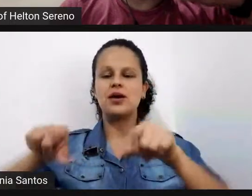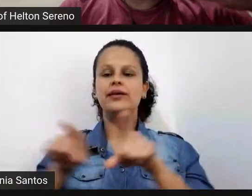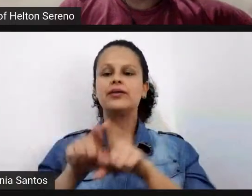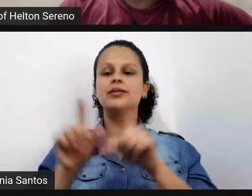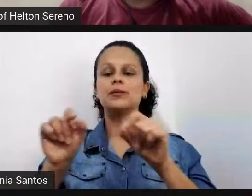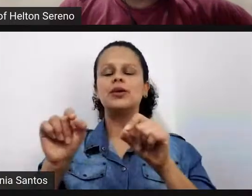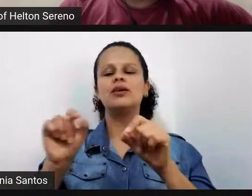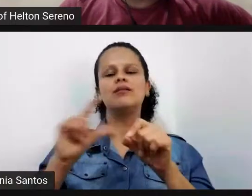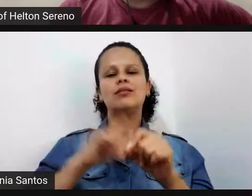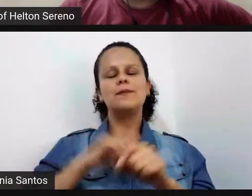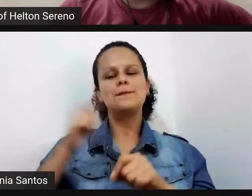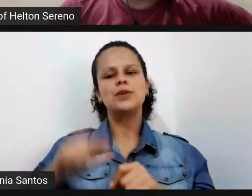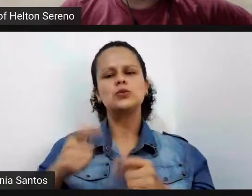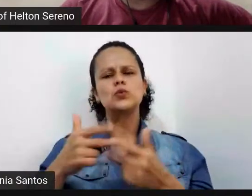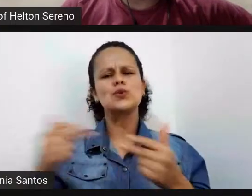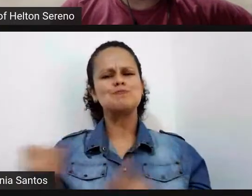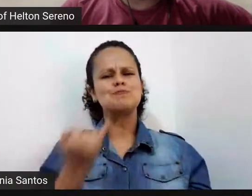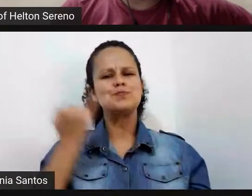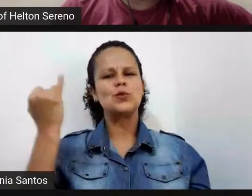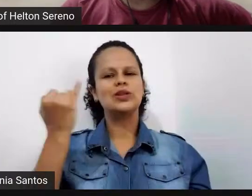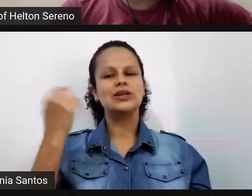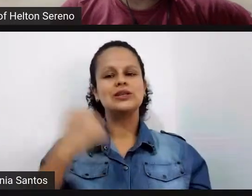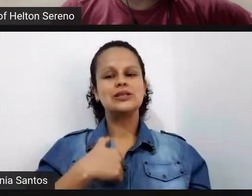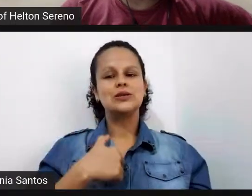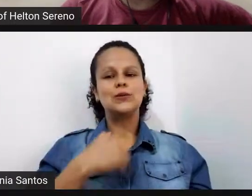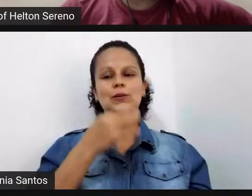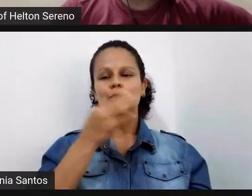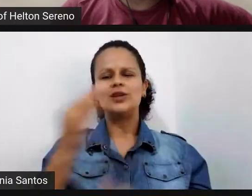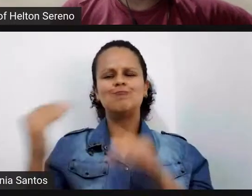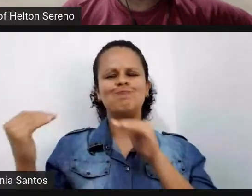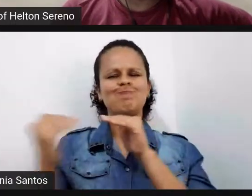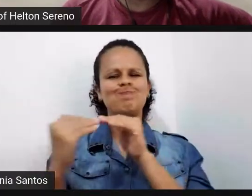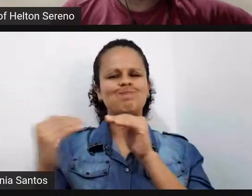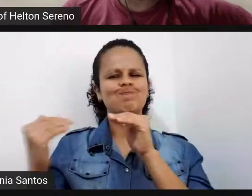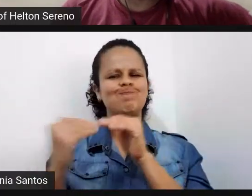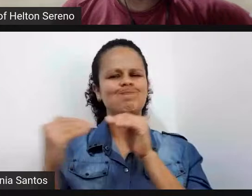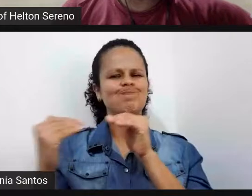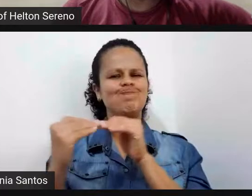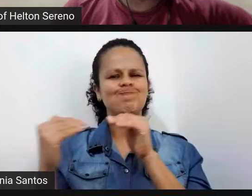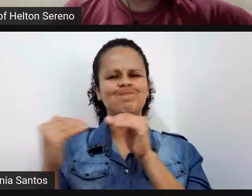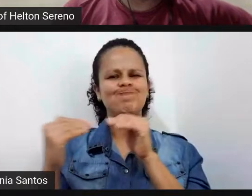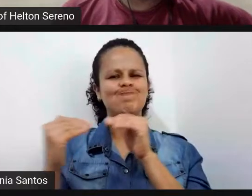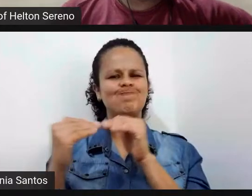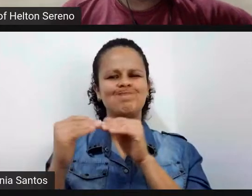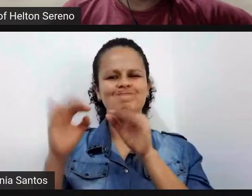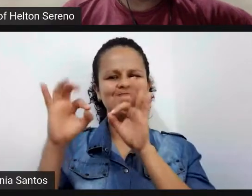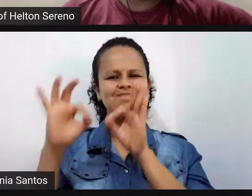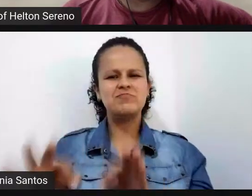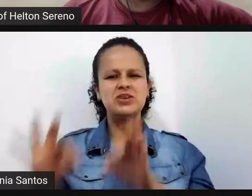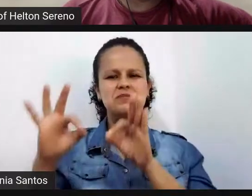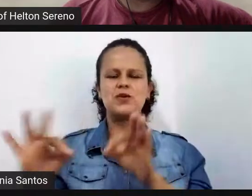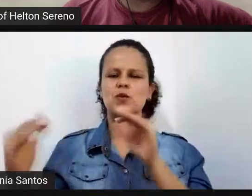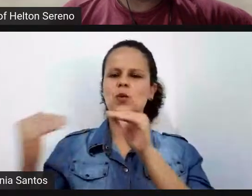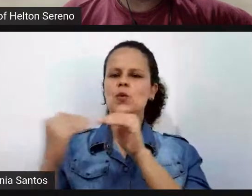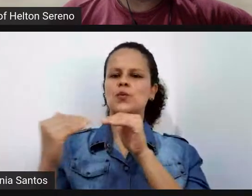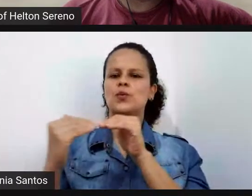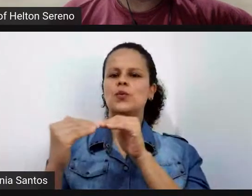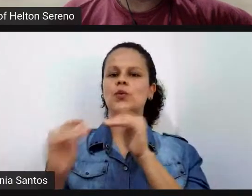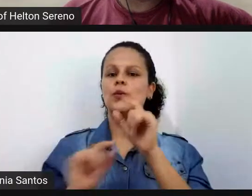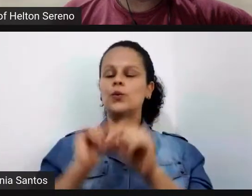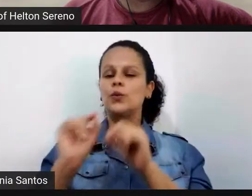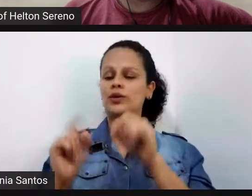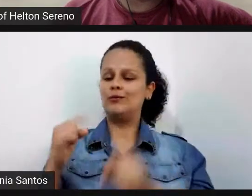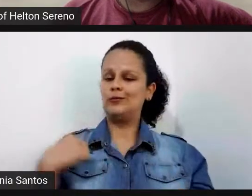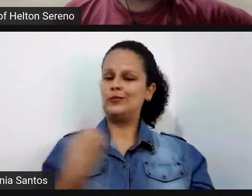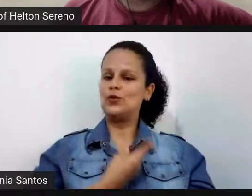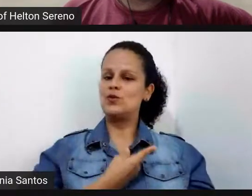importante e que eu concordo assim Simone assina embaixo do que você falou porque é o que nós estamos trabalhando